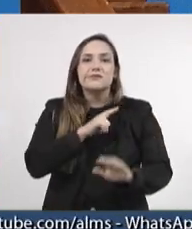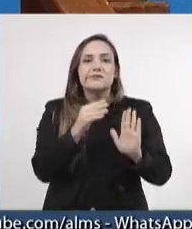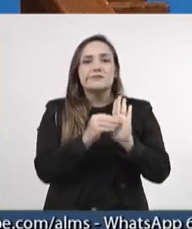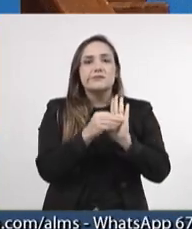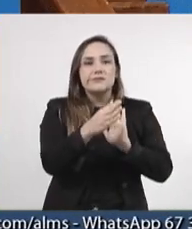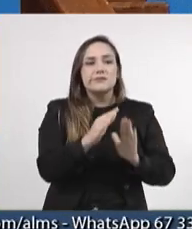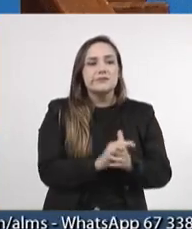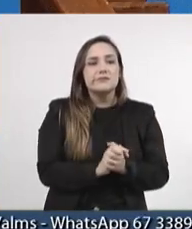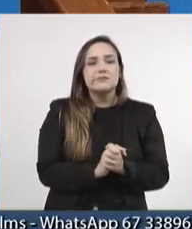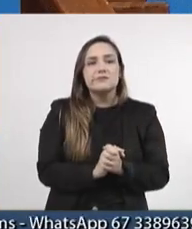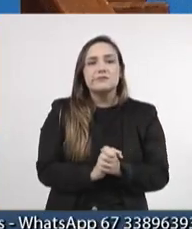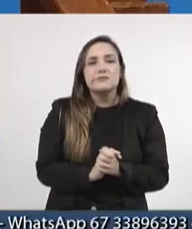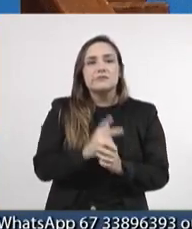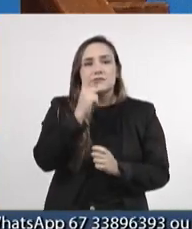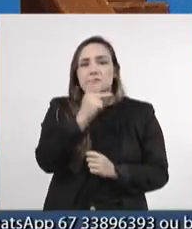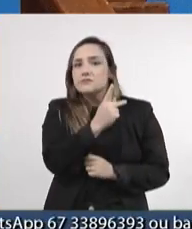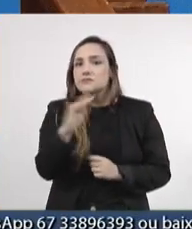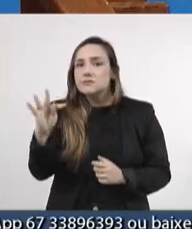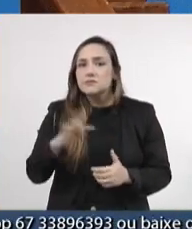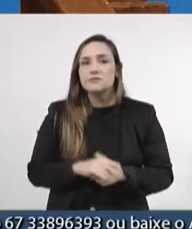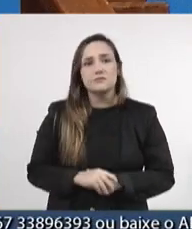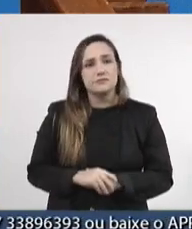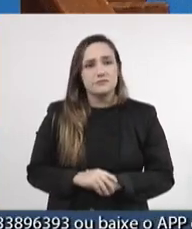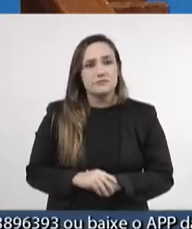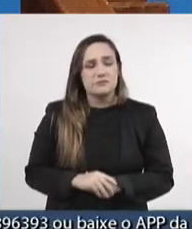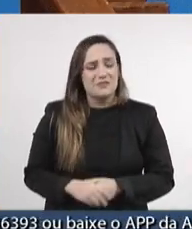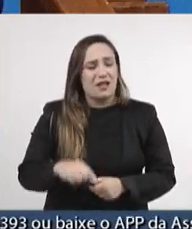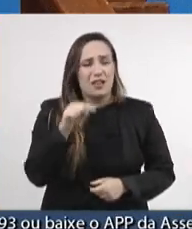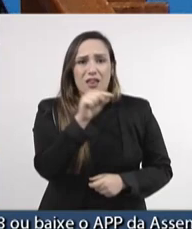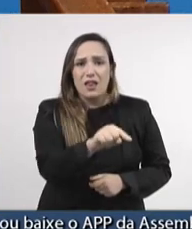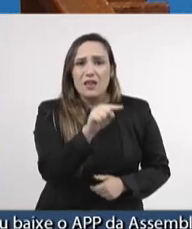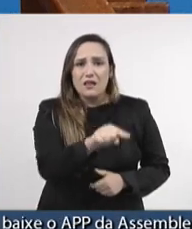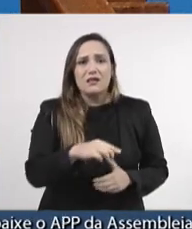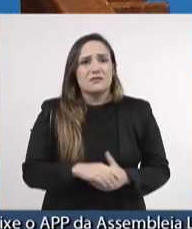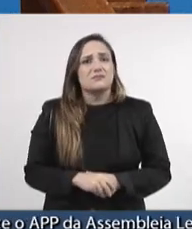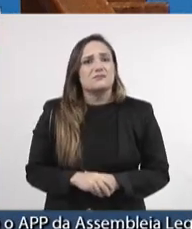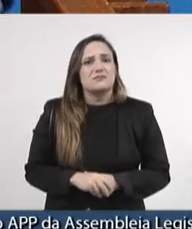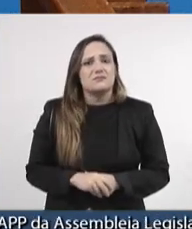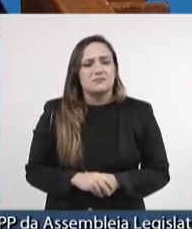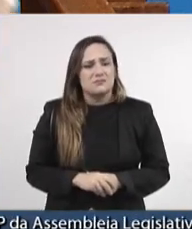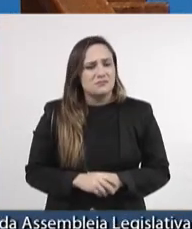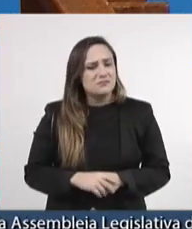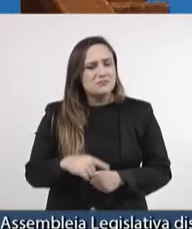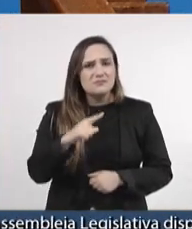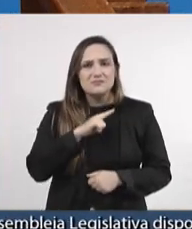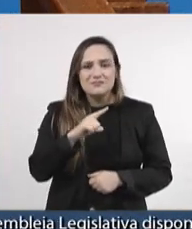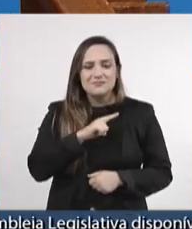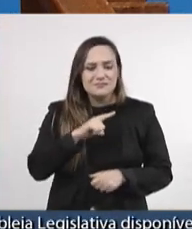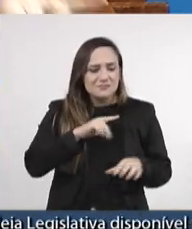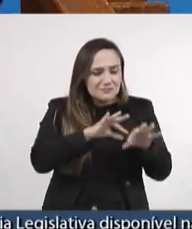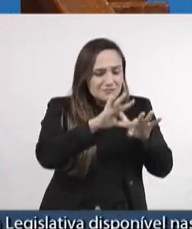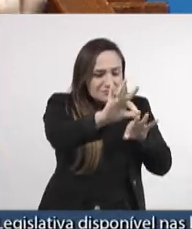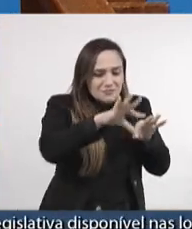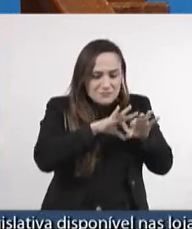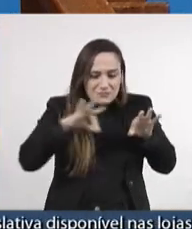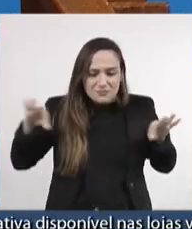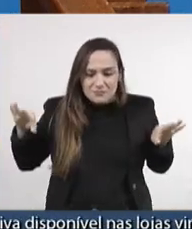um órgão, deputada Mara Caseiro, que tem todo o controle, todo o mapa das terras